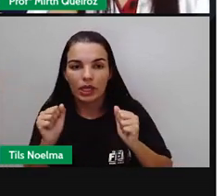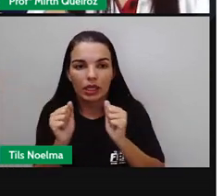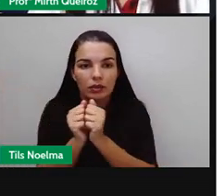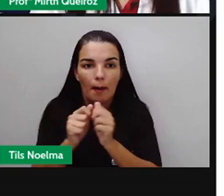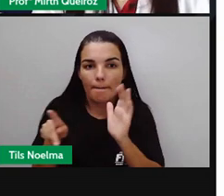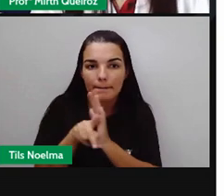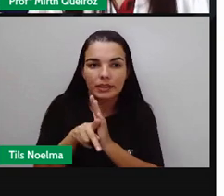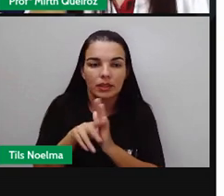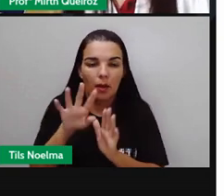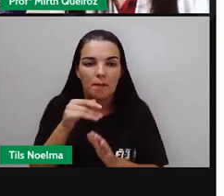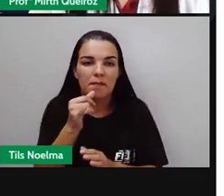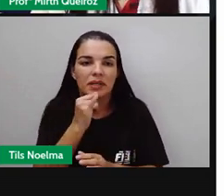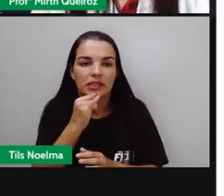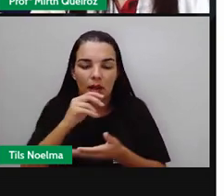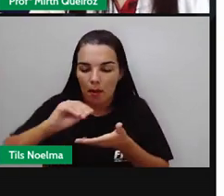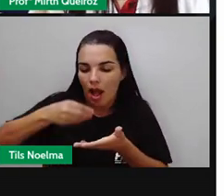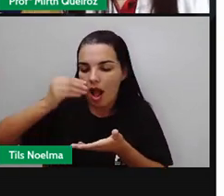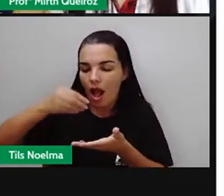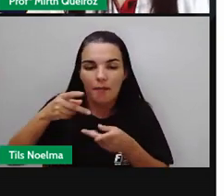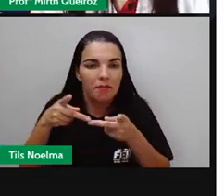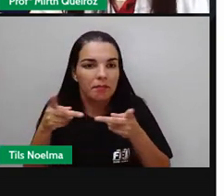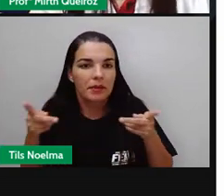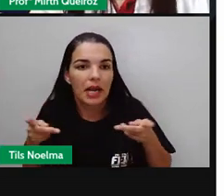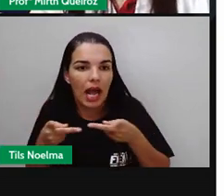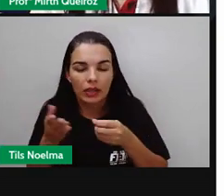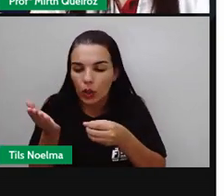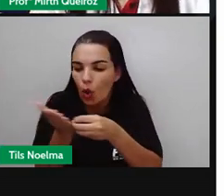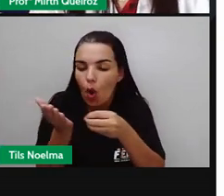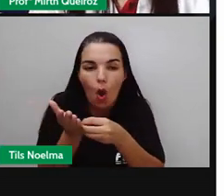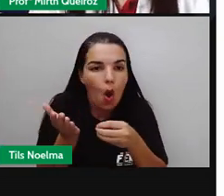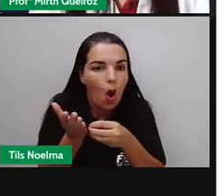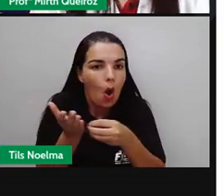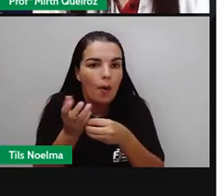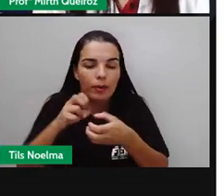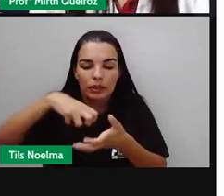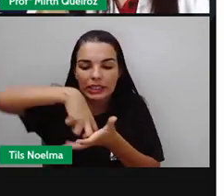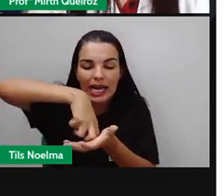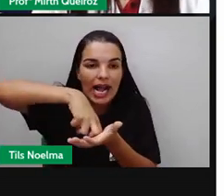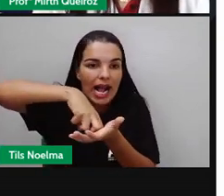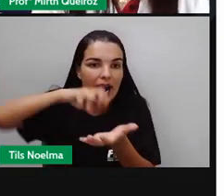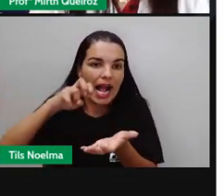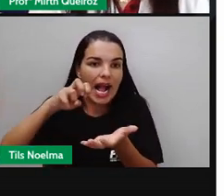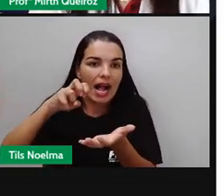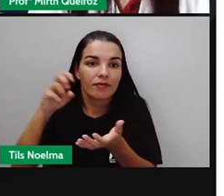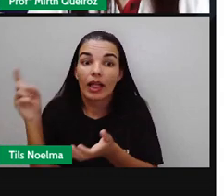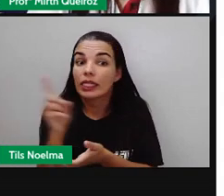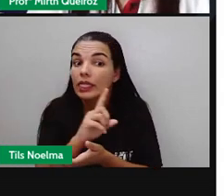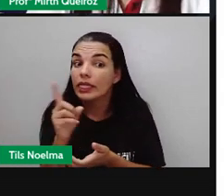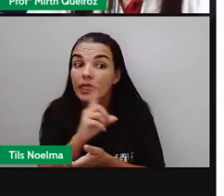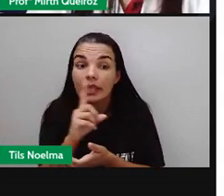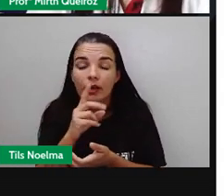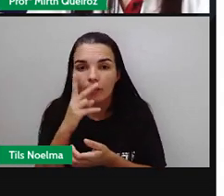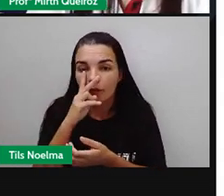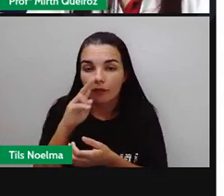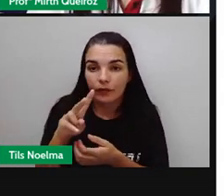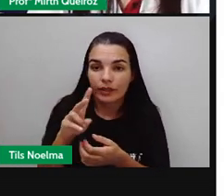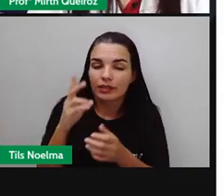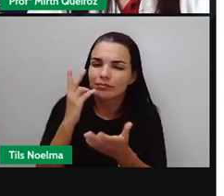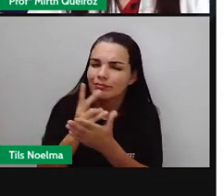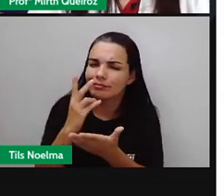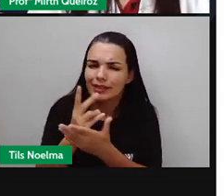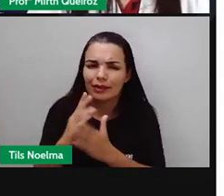talheres, pratos, copos ou garrafas. Isso a gente via muito na escola, inclusive até